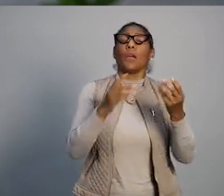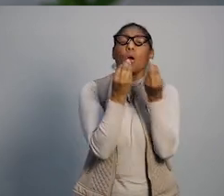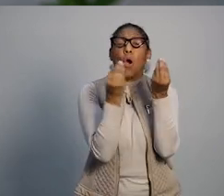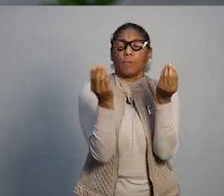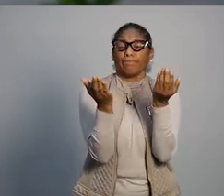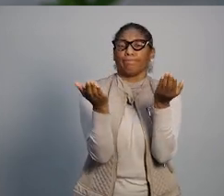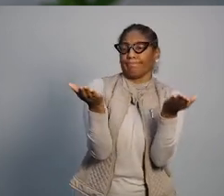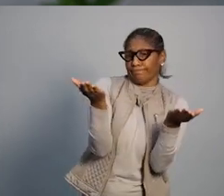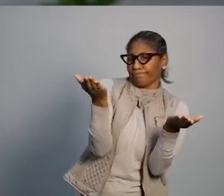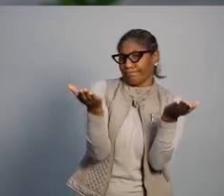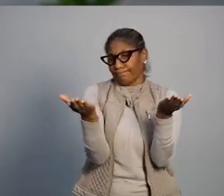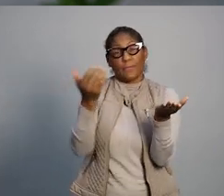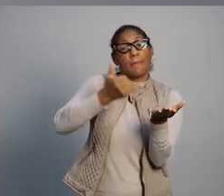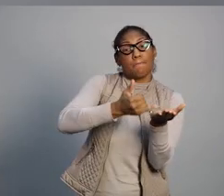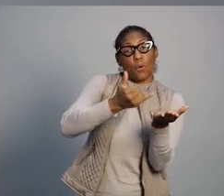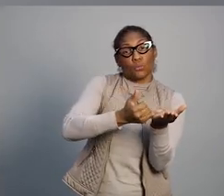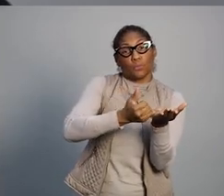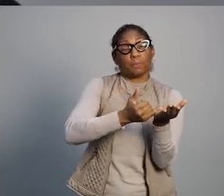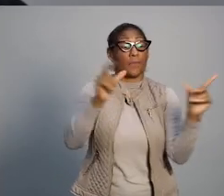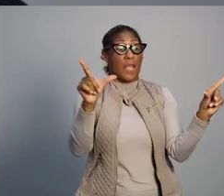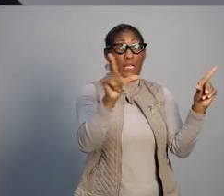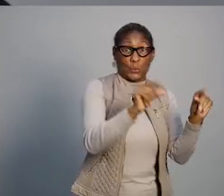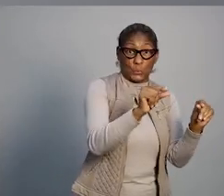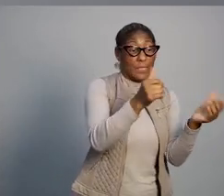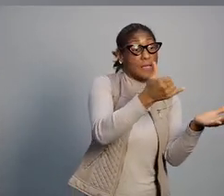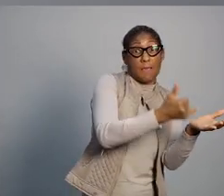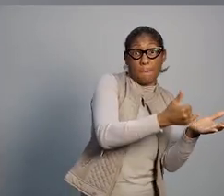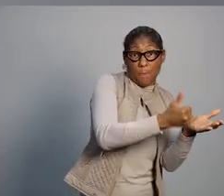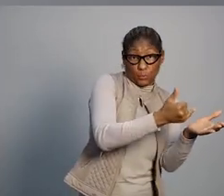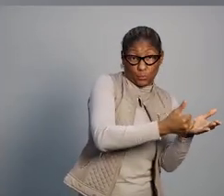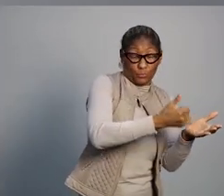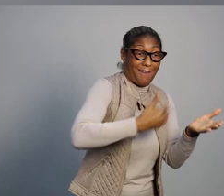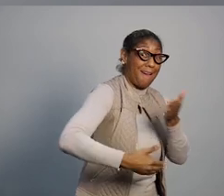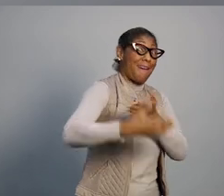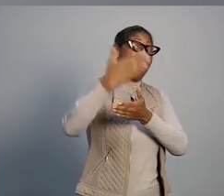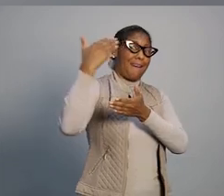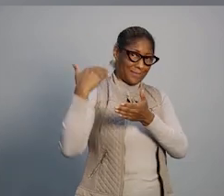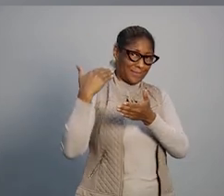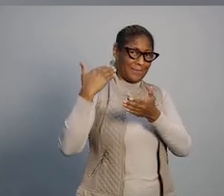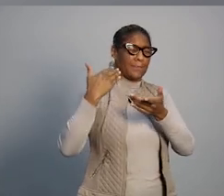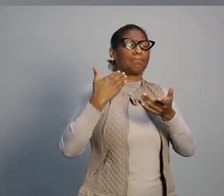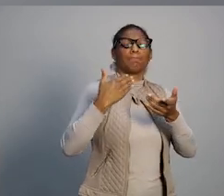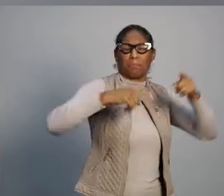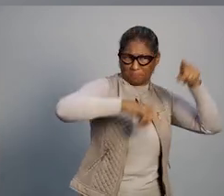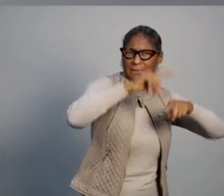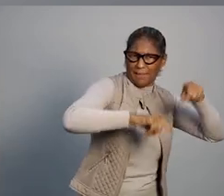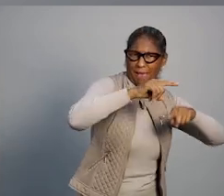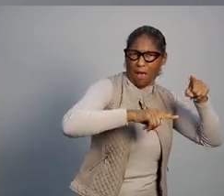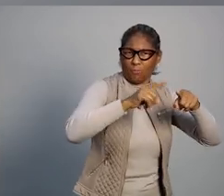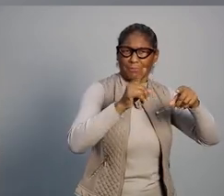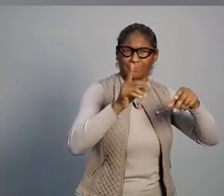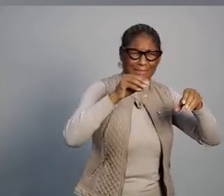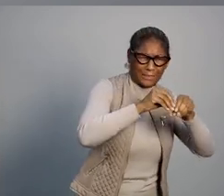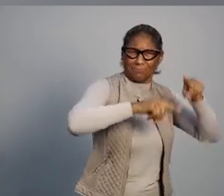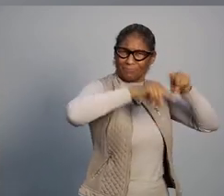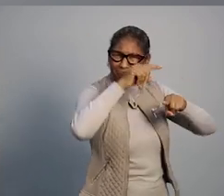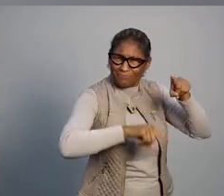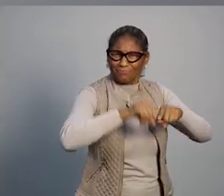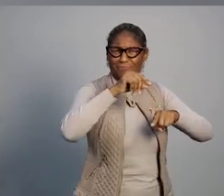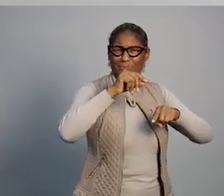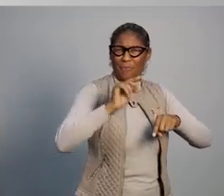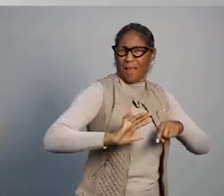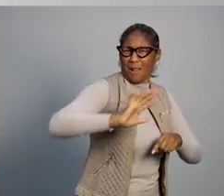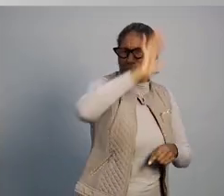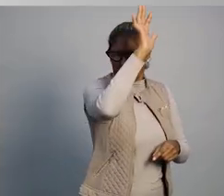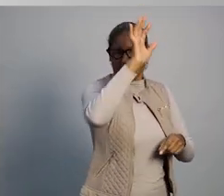entre outros benefícios. A padronização das alíquotas vai ser feita com a redução das alíquotas incidentes sobre a